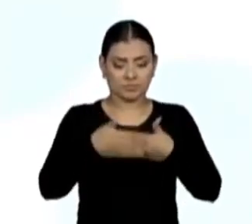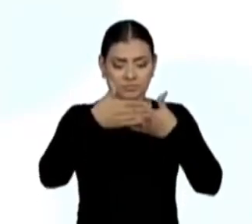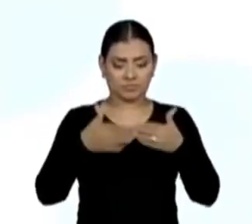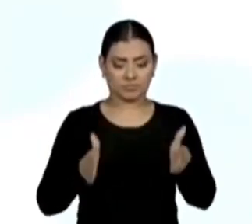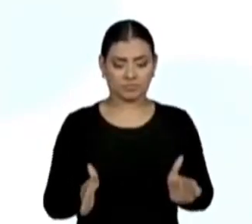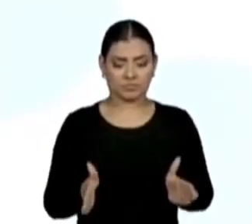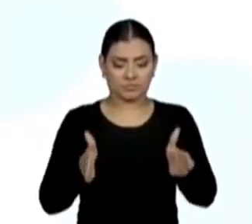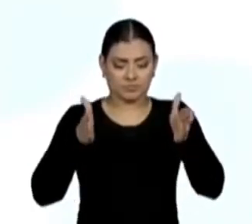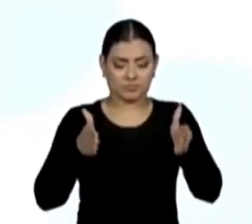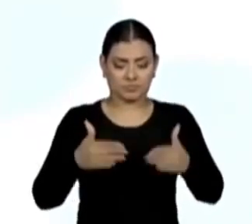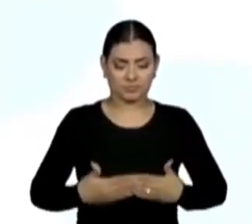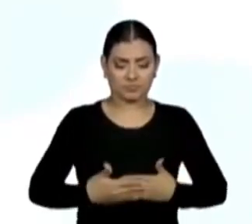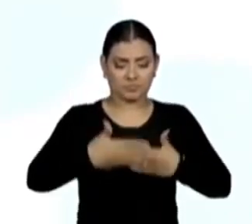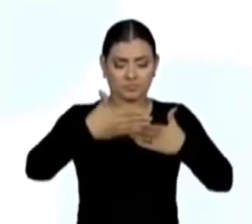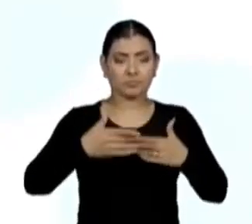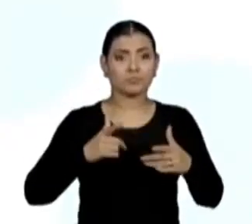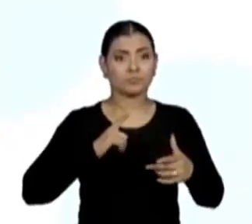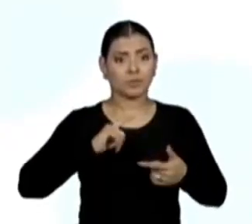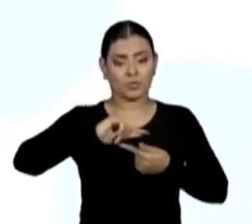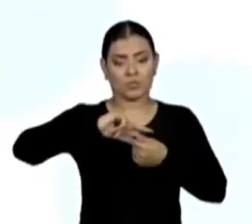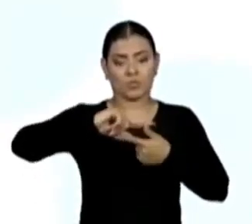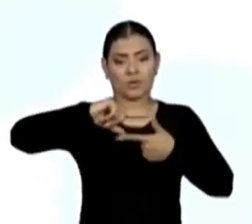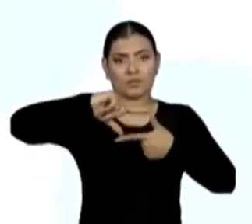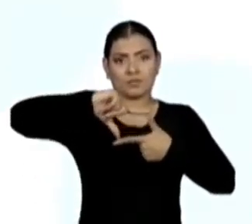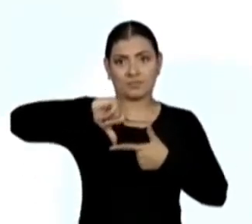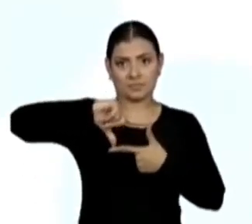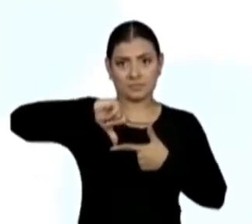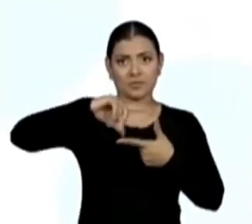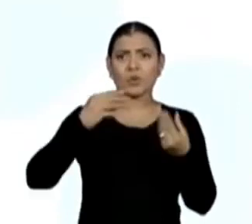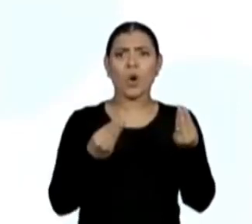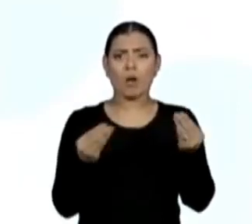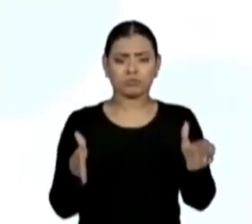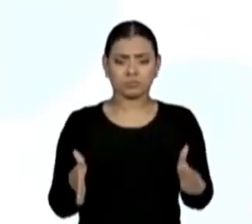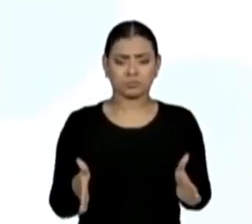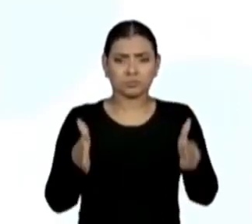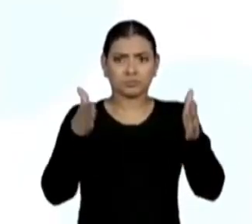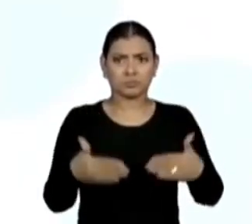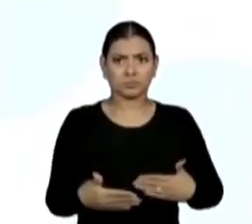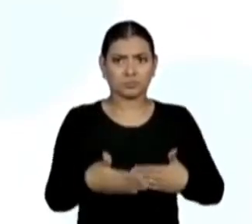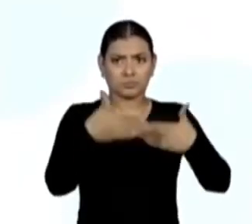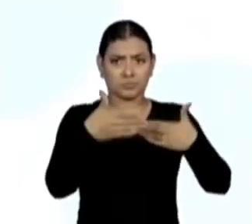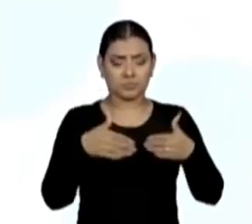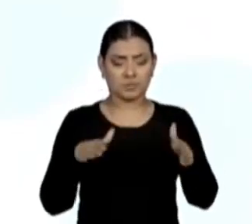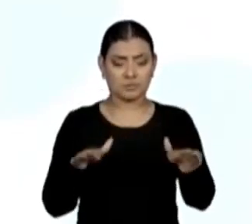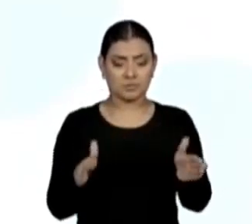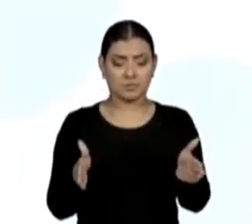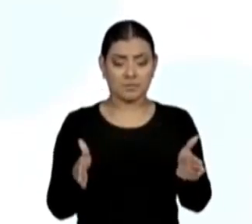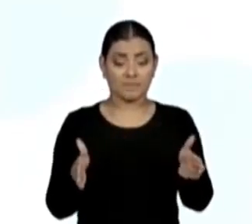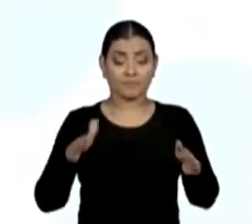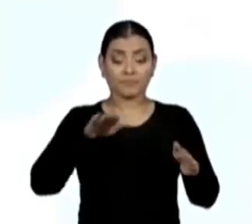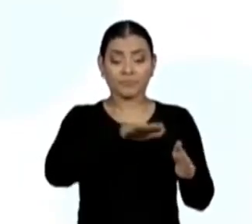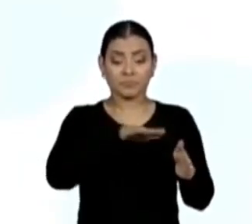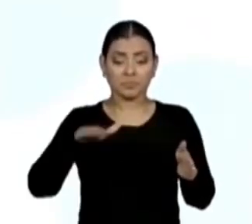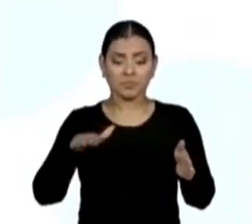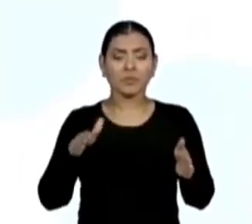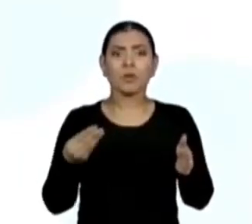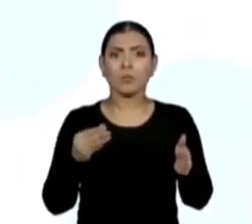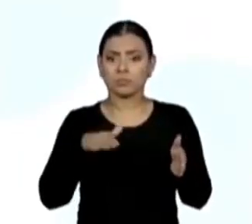tem o formato de um quadrado. E a minha planificação ficou correta?